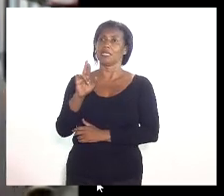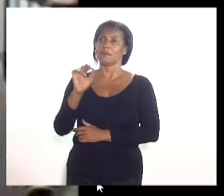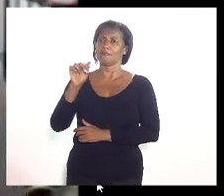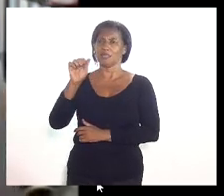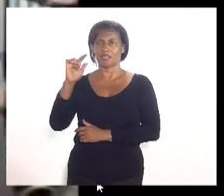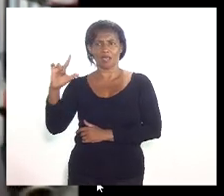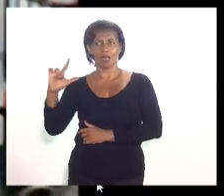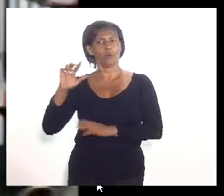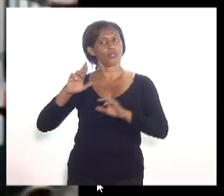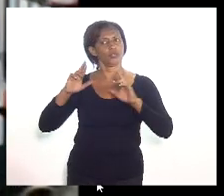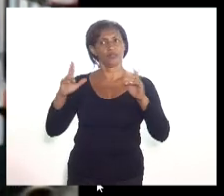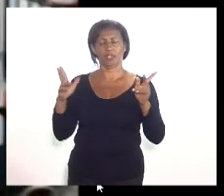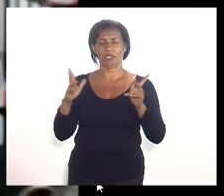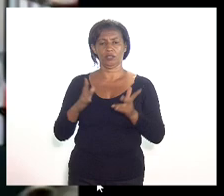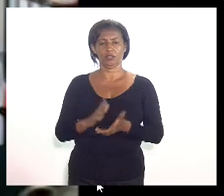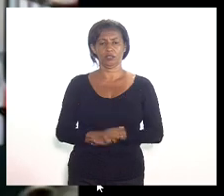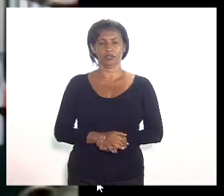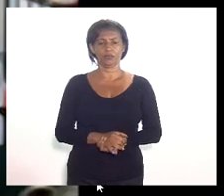diferenciado.